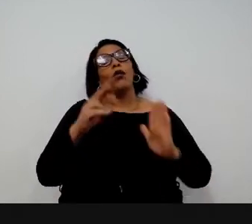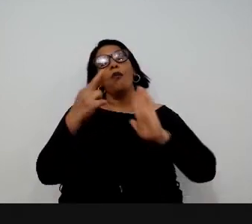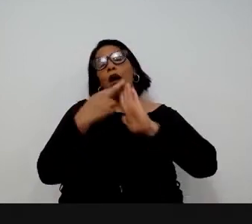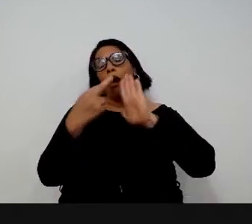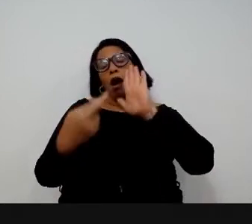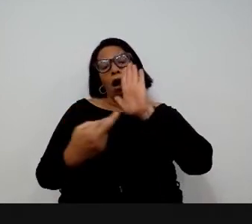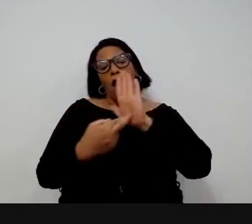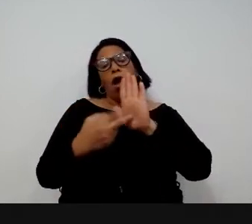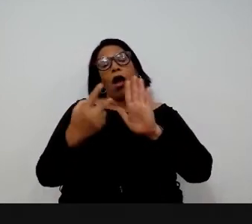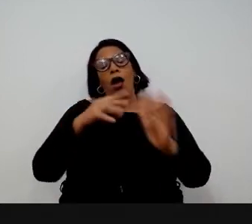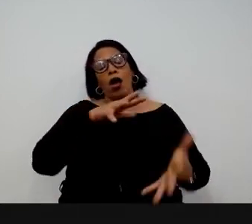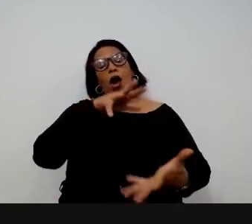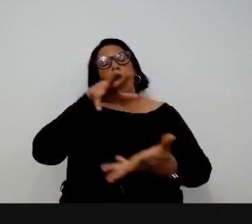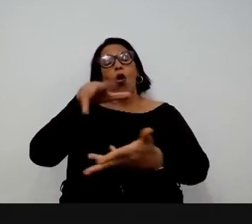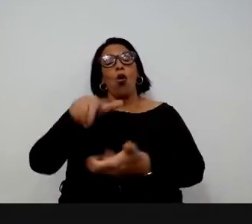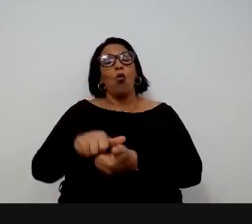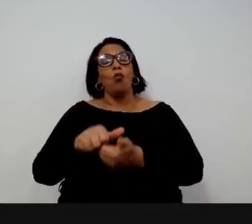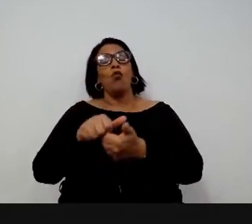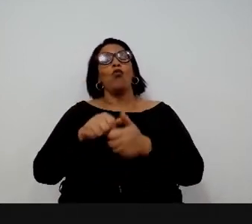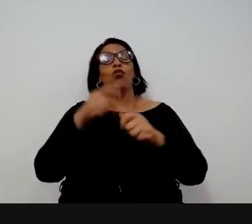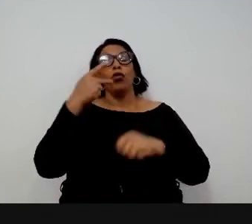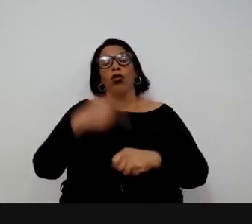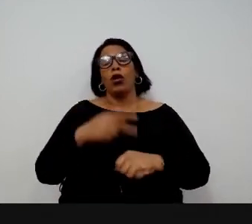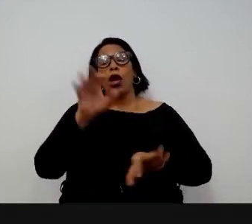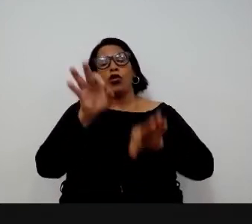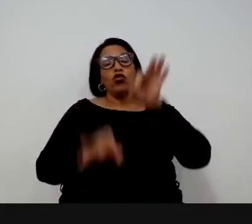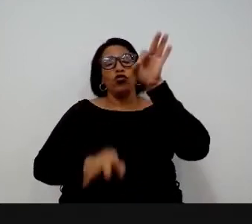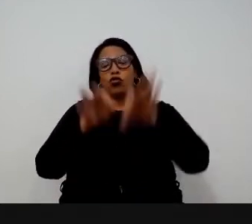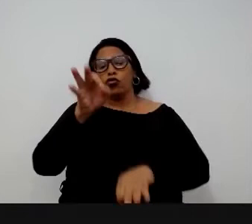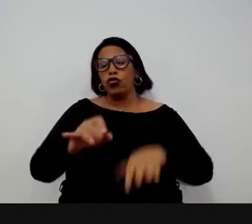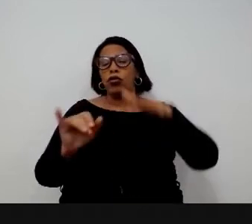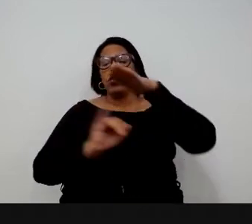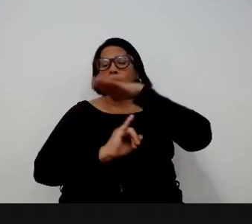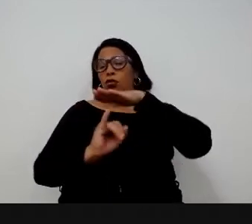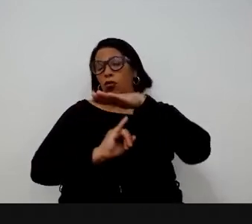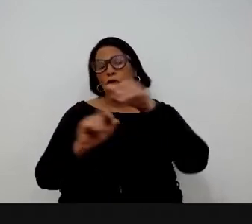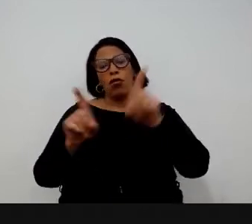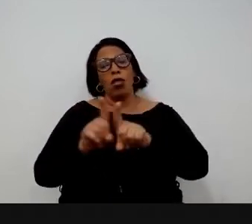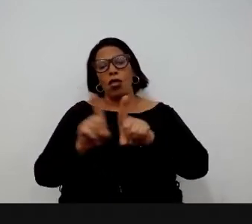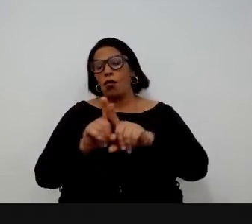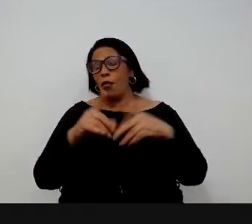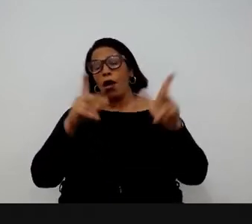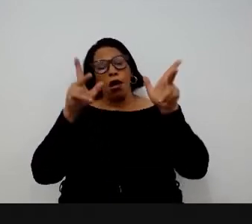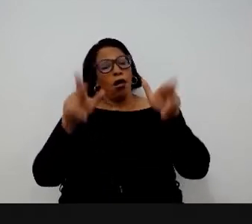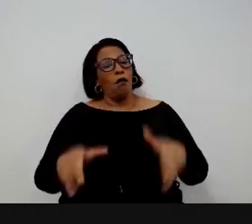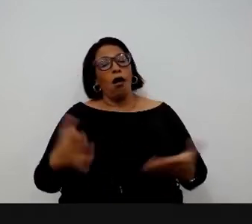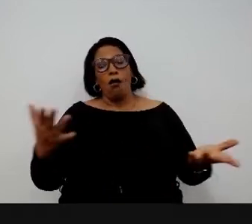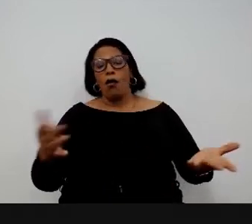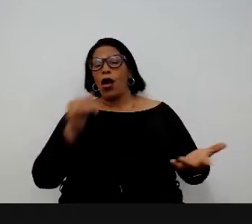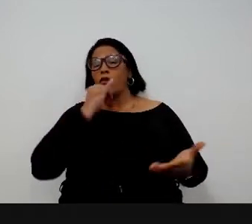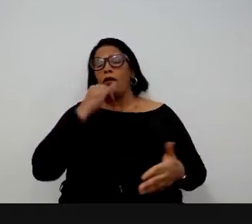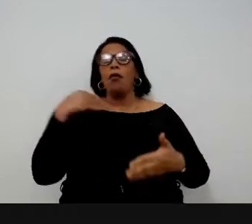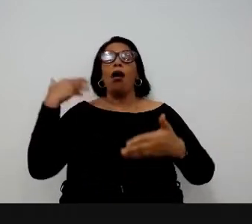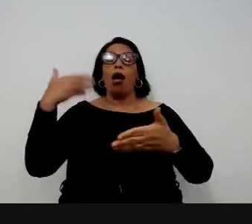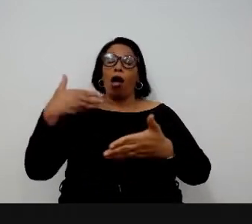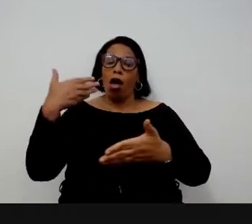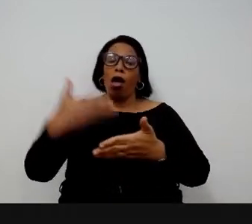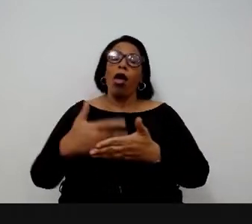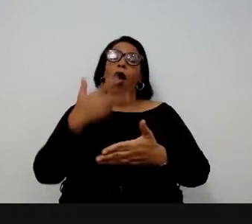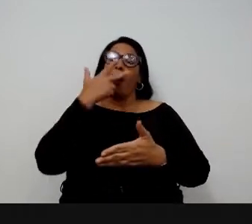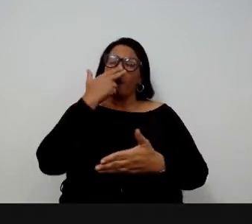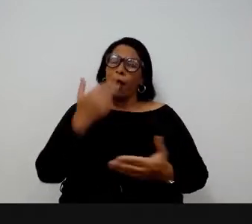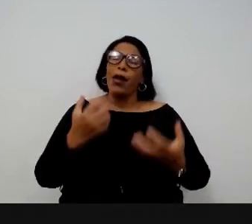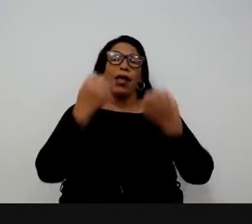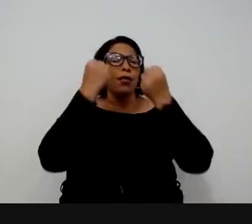também que é o nosso mundo, nosso arcabouço jurídico, institucional também. E ao longo do tempo a gente vai ficando também